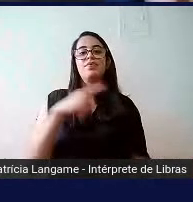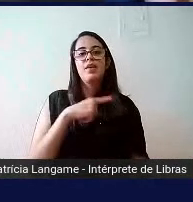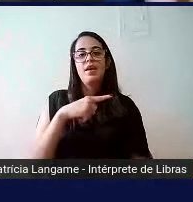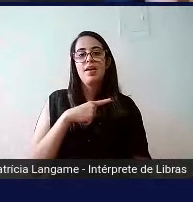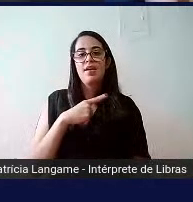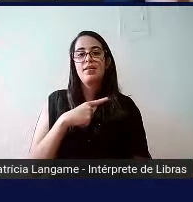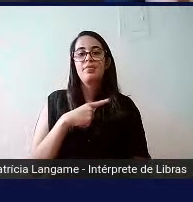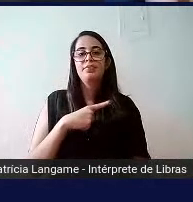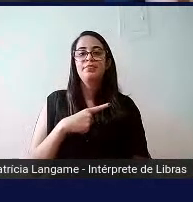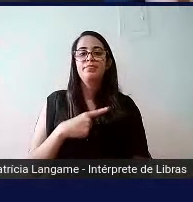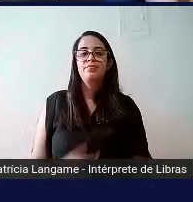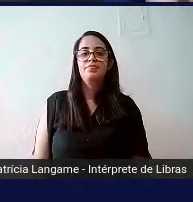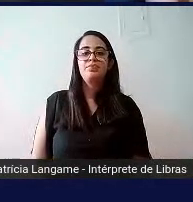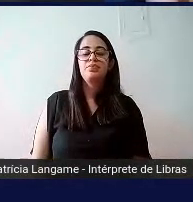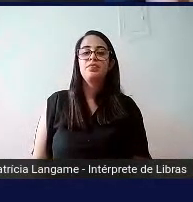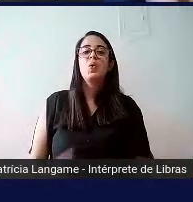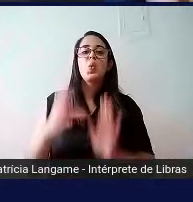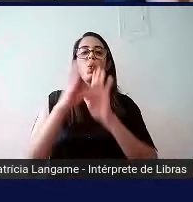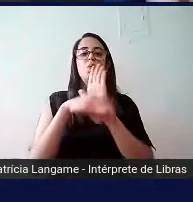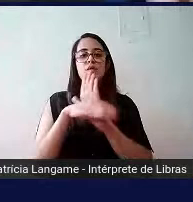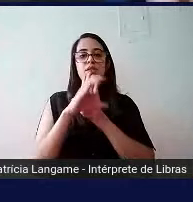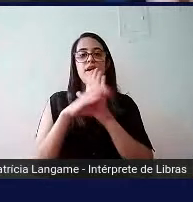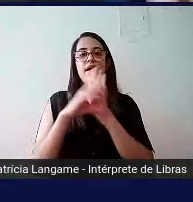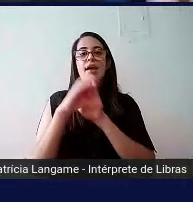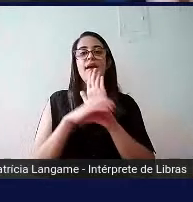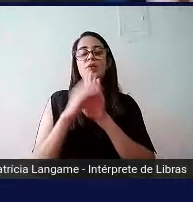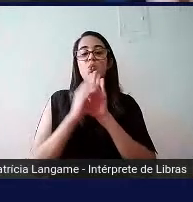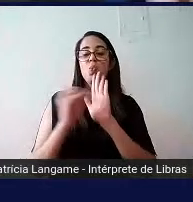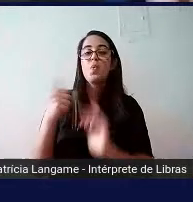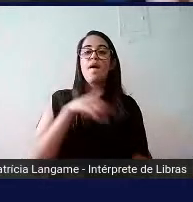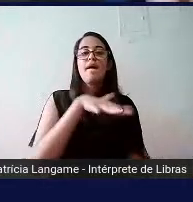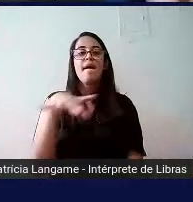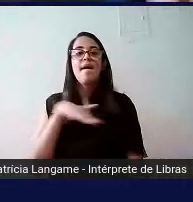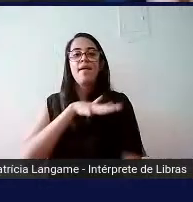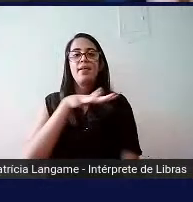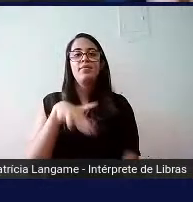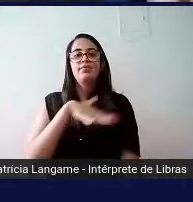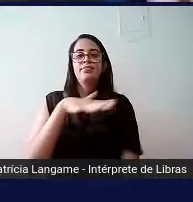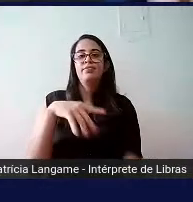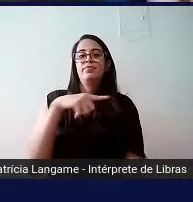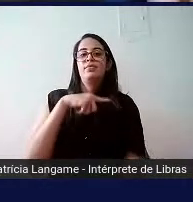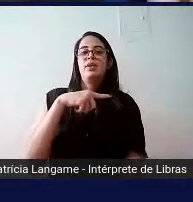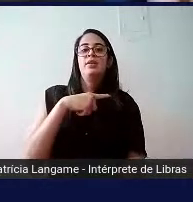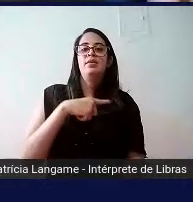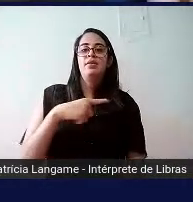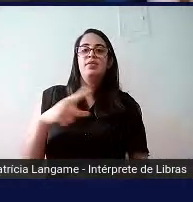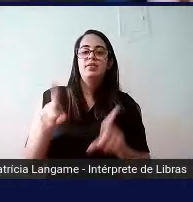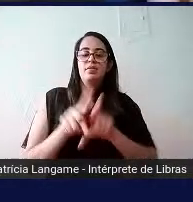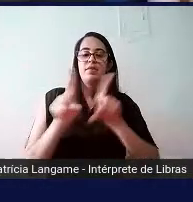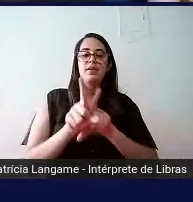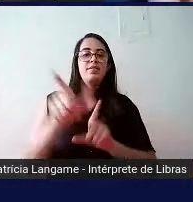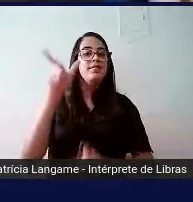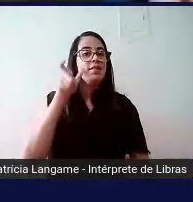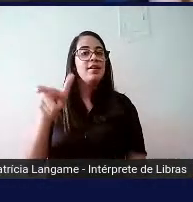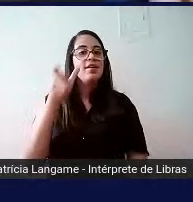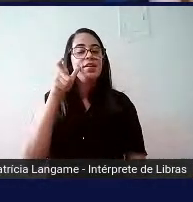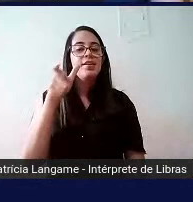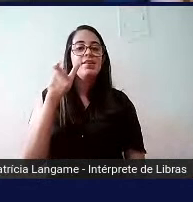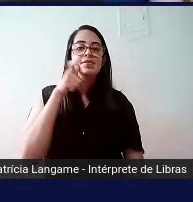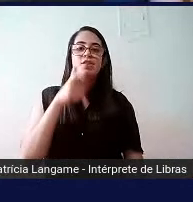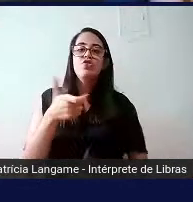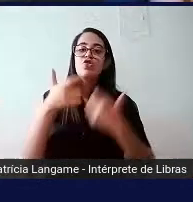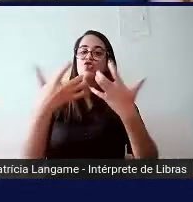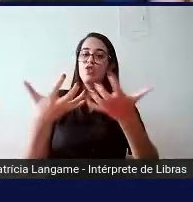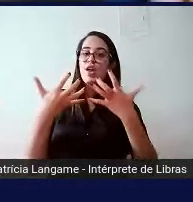imprecisão conceitual de acordo com a área em que a gente esteja e de acordo com o nosso interesse efetivo, mas o que a gente quer aqui